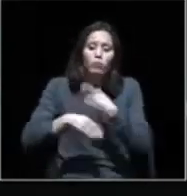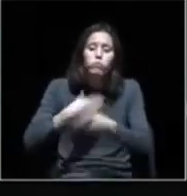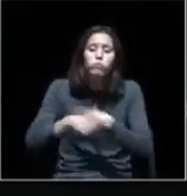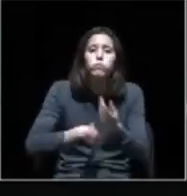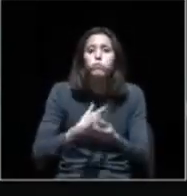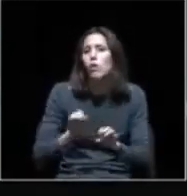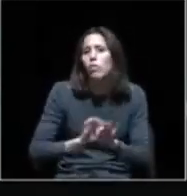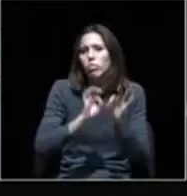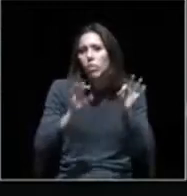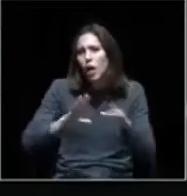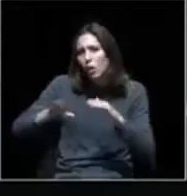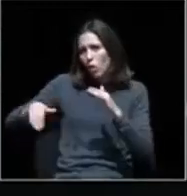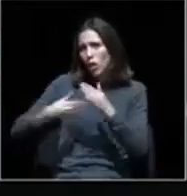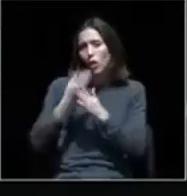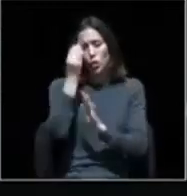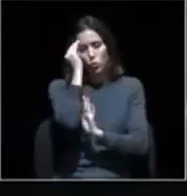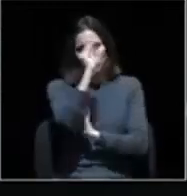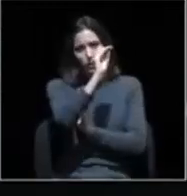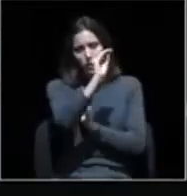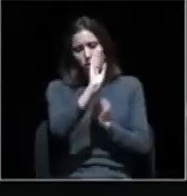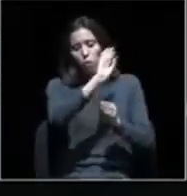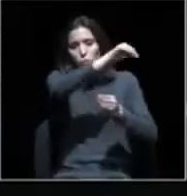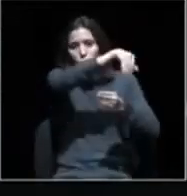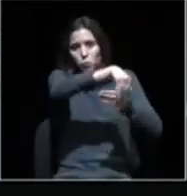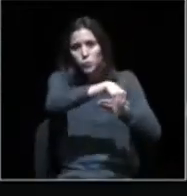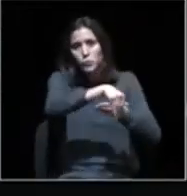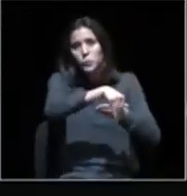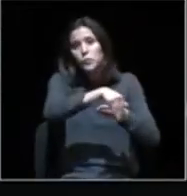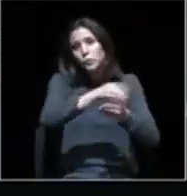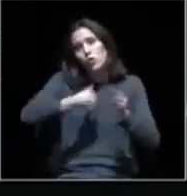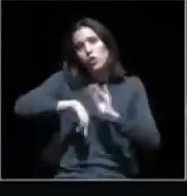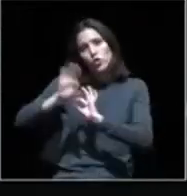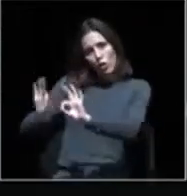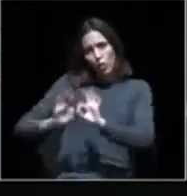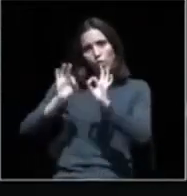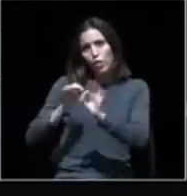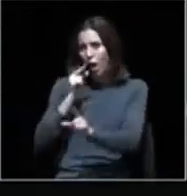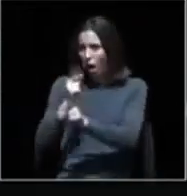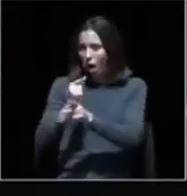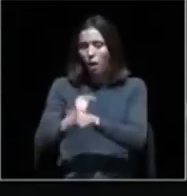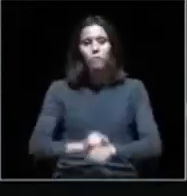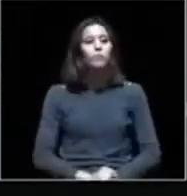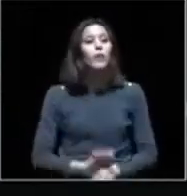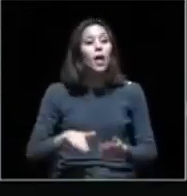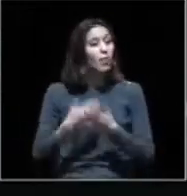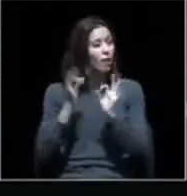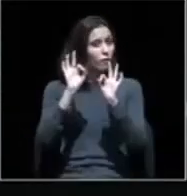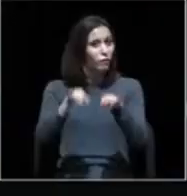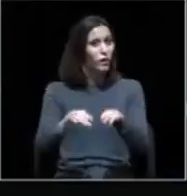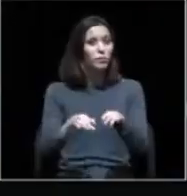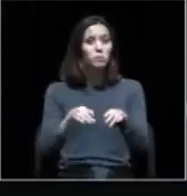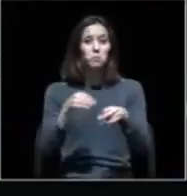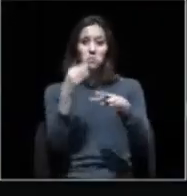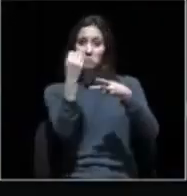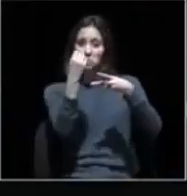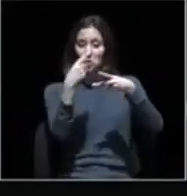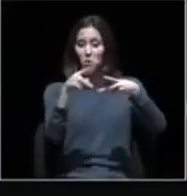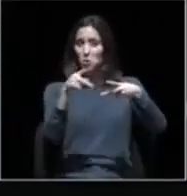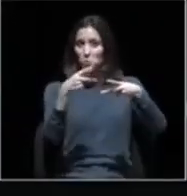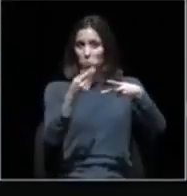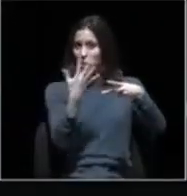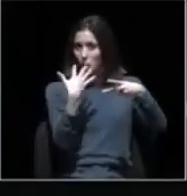na recomendação que acompanha o parecer e que terá naturalmente o nosso voto favorável. Para terminar, apenas mais duas breves notas.